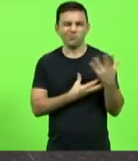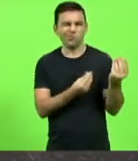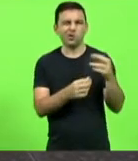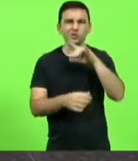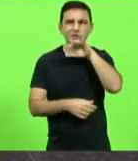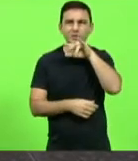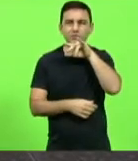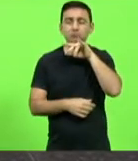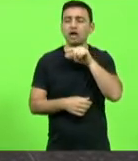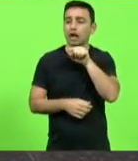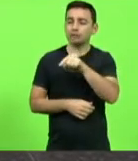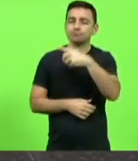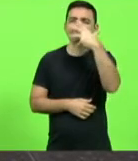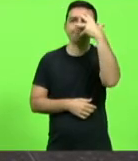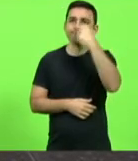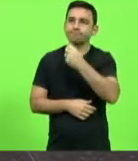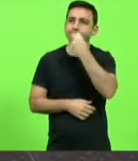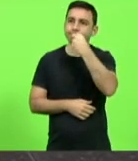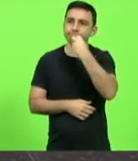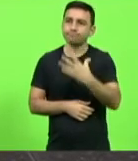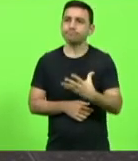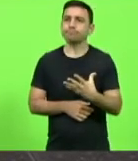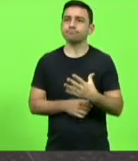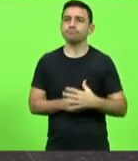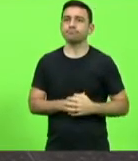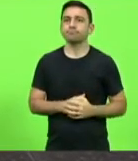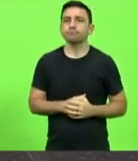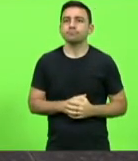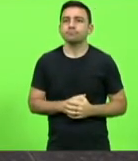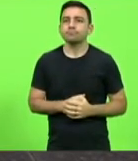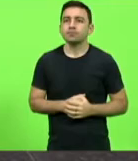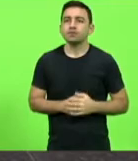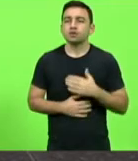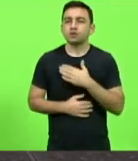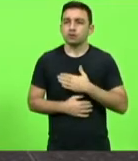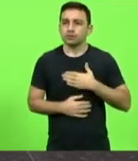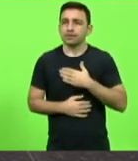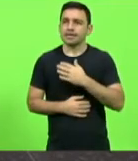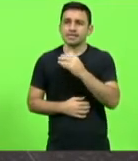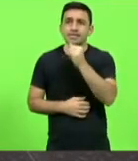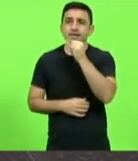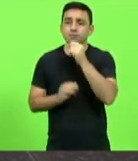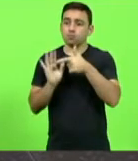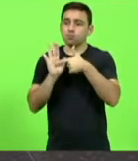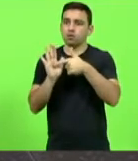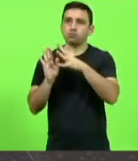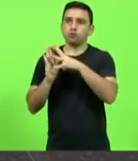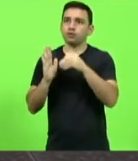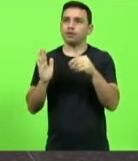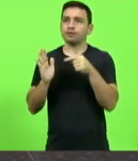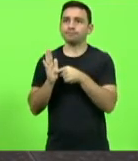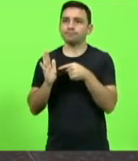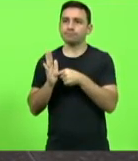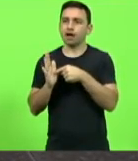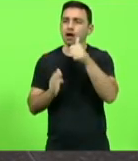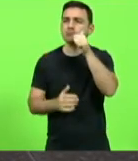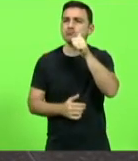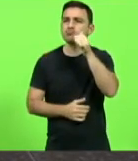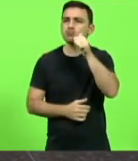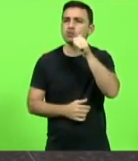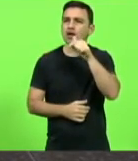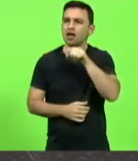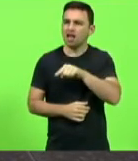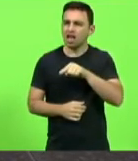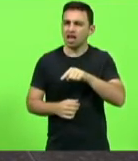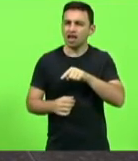que nós estamos assistindo ultimamente e como é bom isso serve de exemplo para os jovens como é bom ver uma moça enrolada